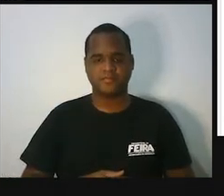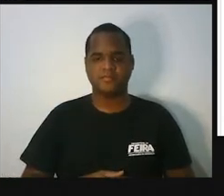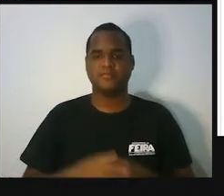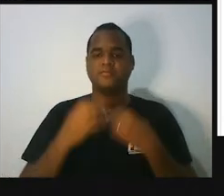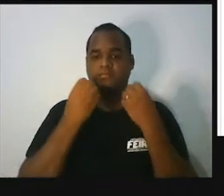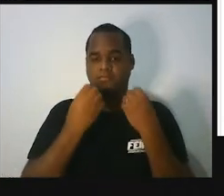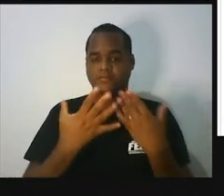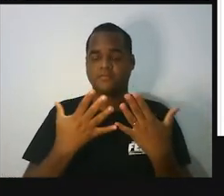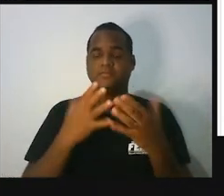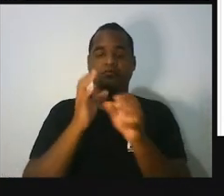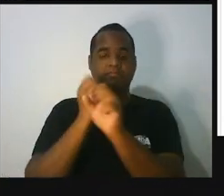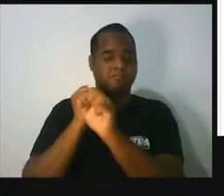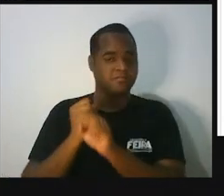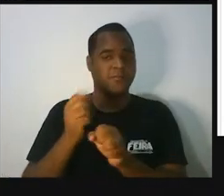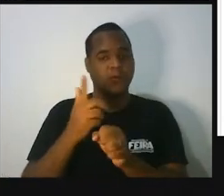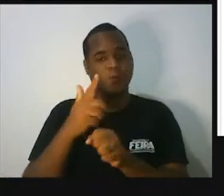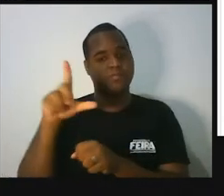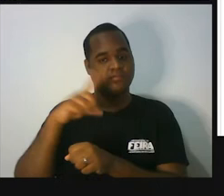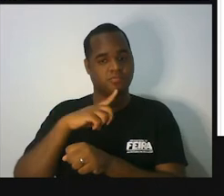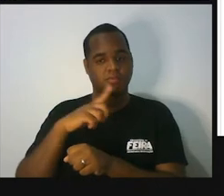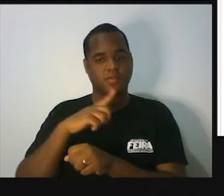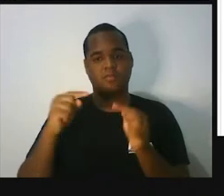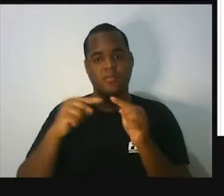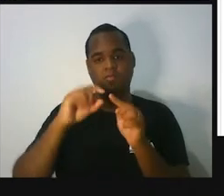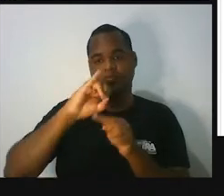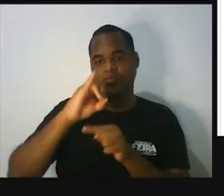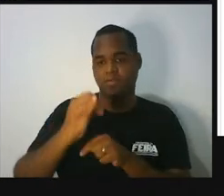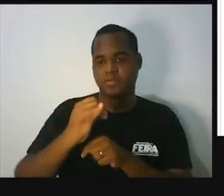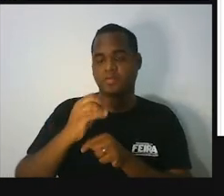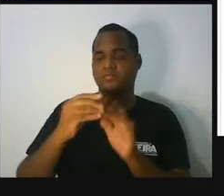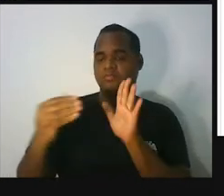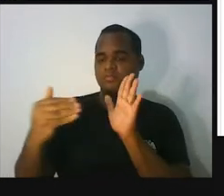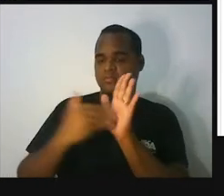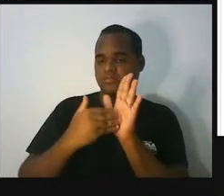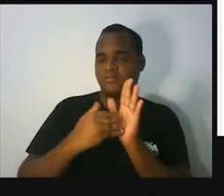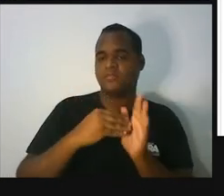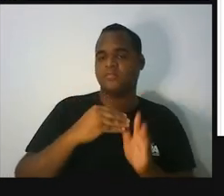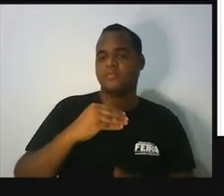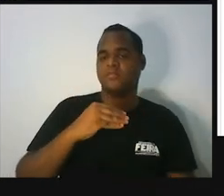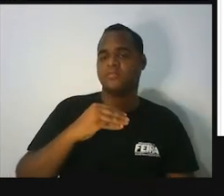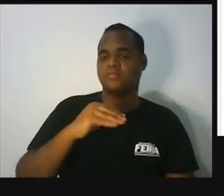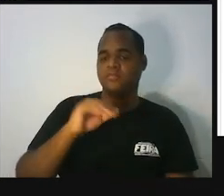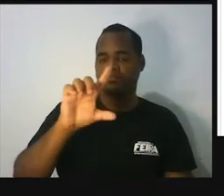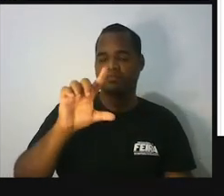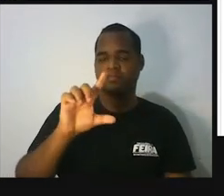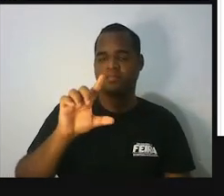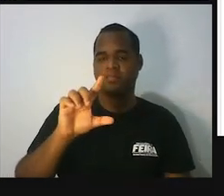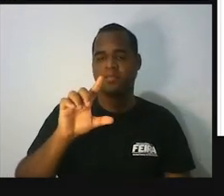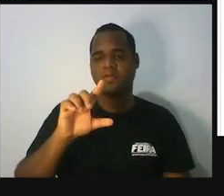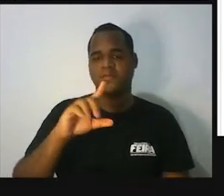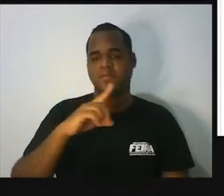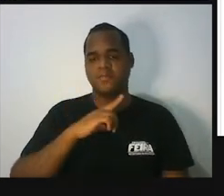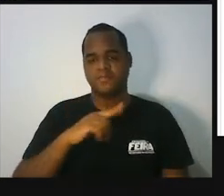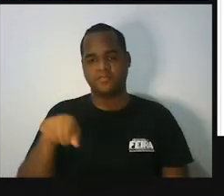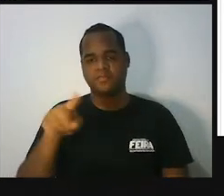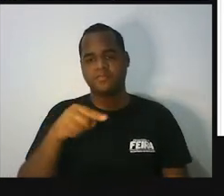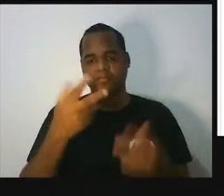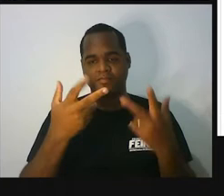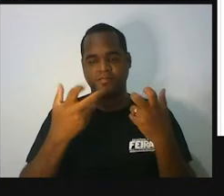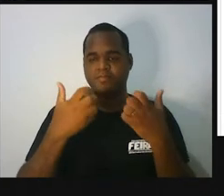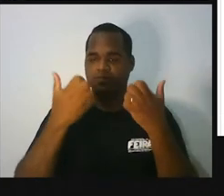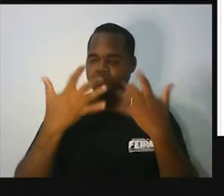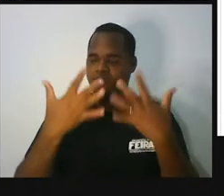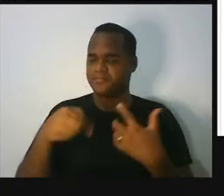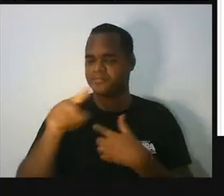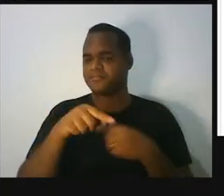medir o outro lado aqui, ó, que vai do ponto J até o ponto L. Vou clicar em cima dele e você vai perceber que